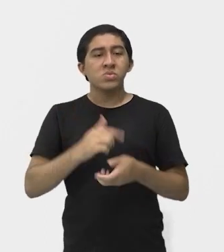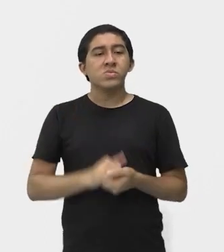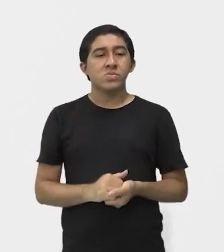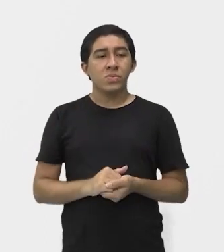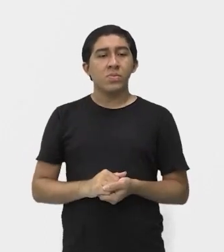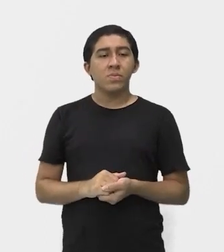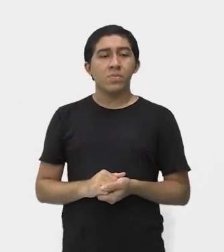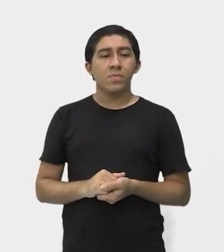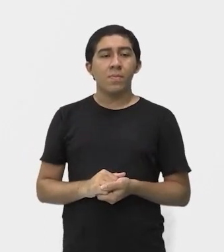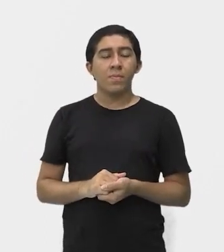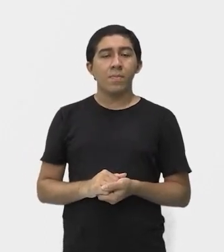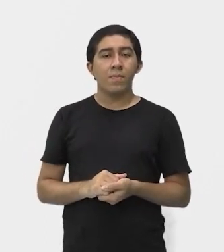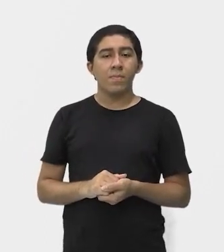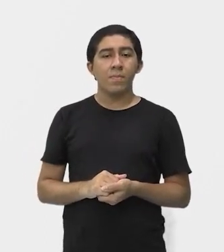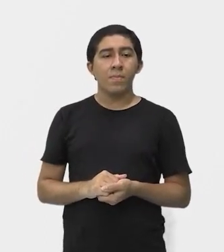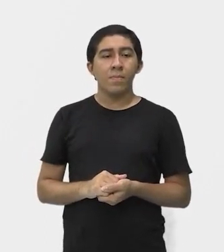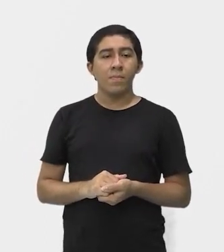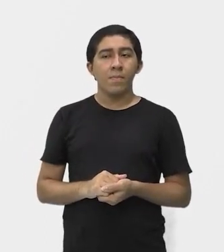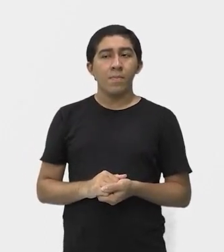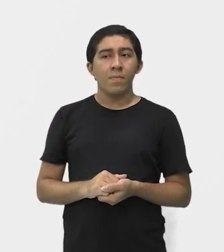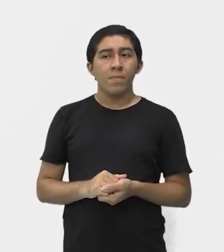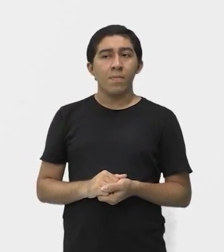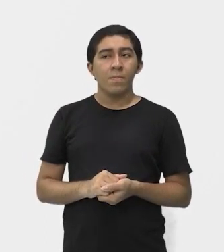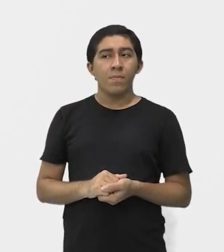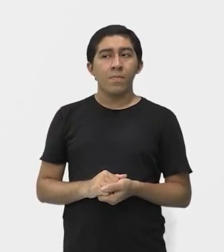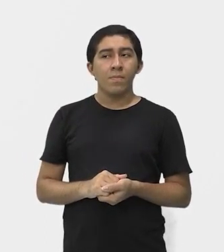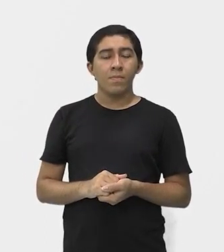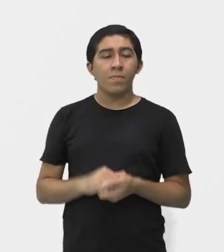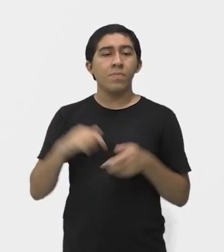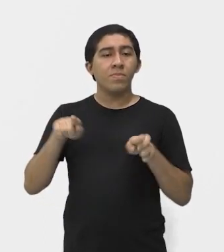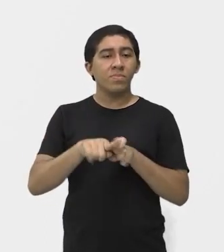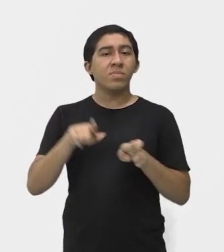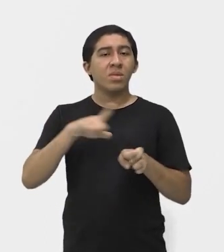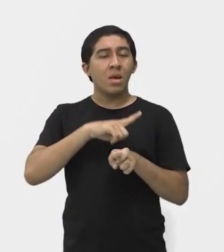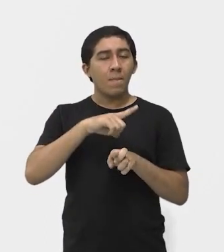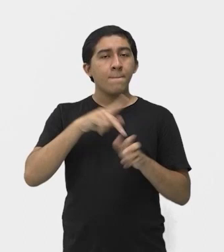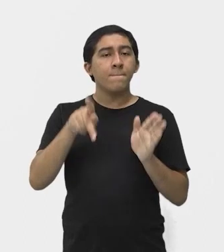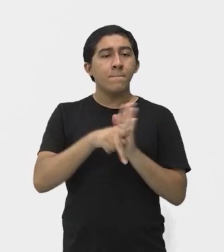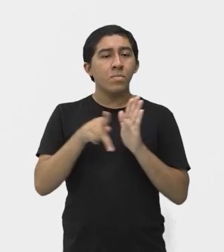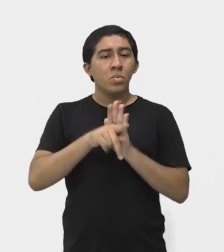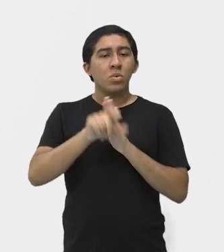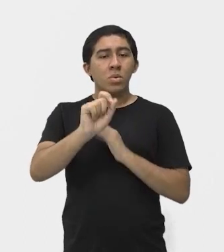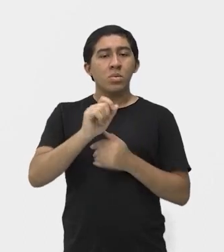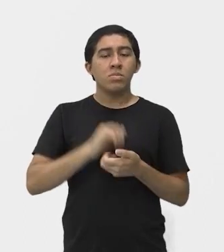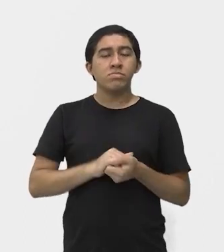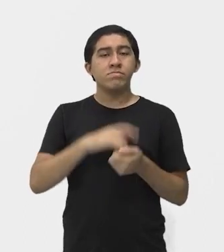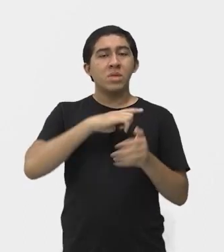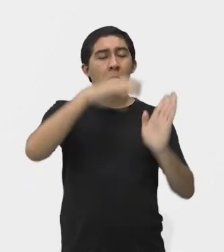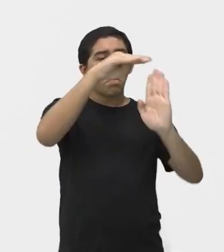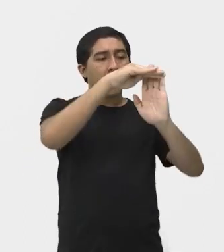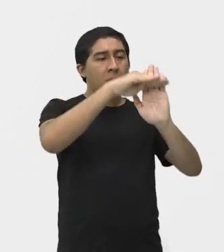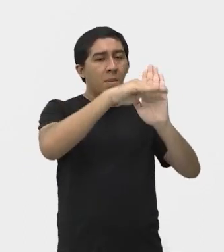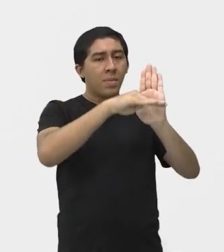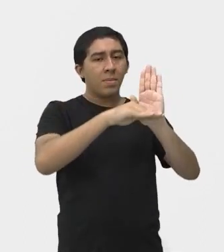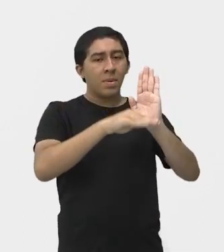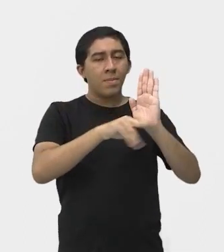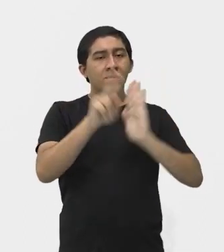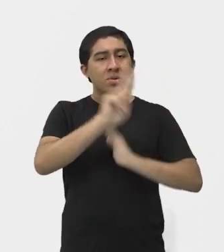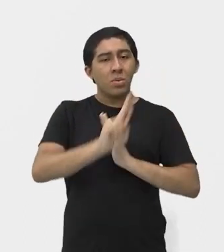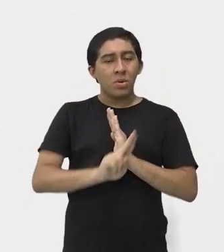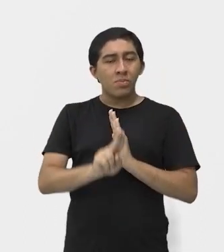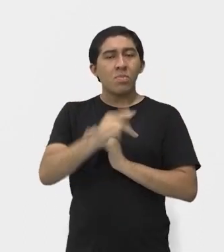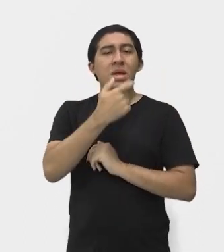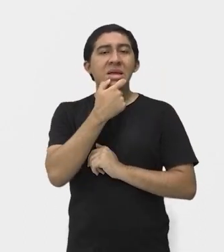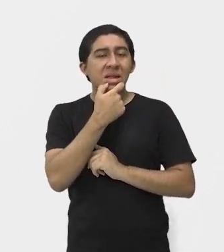as modalidades do freestyle, vai ser o Dirt Jump, o Vertical, o Mainham Street,